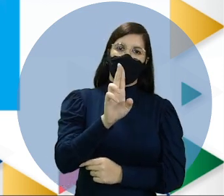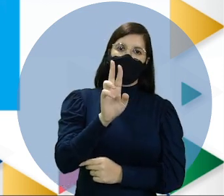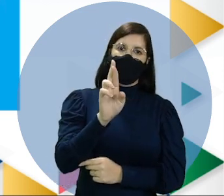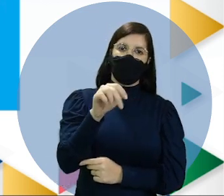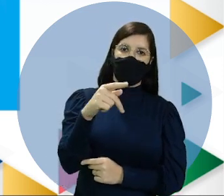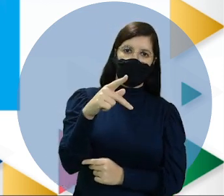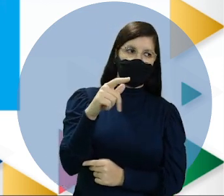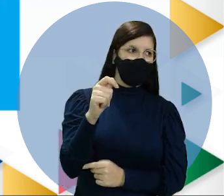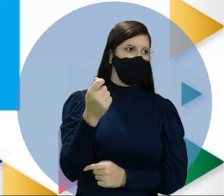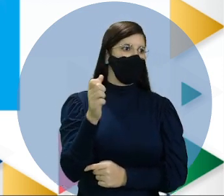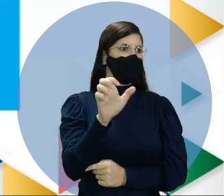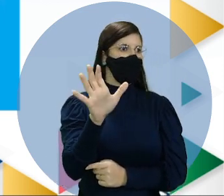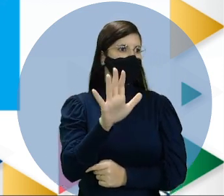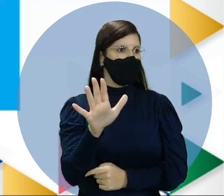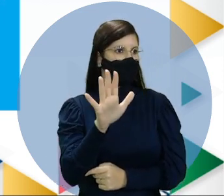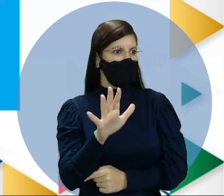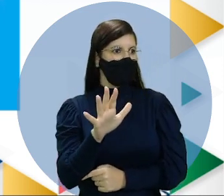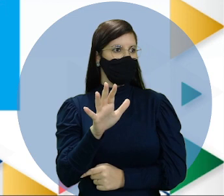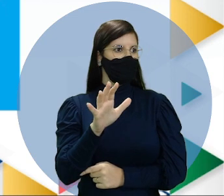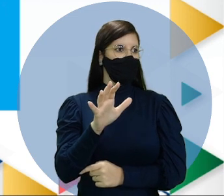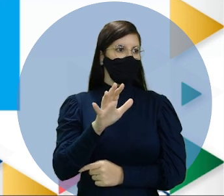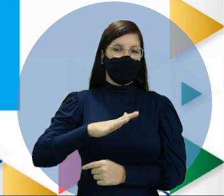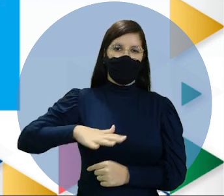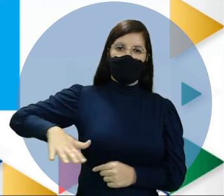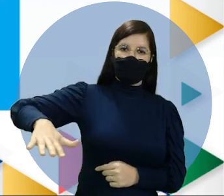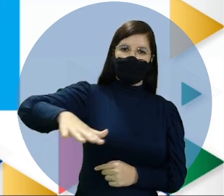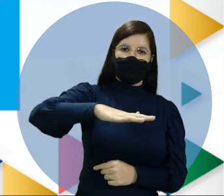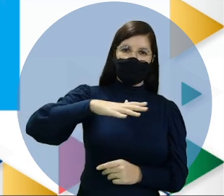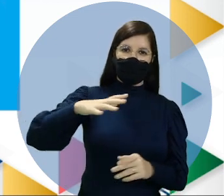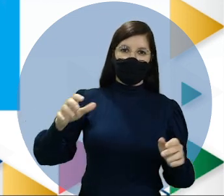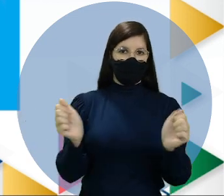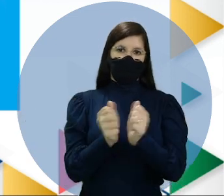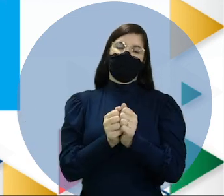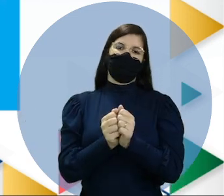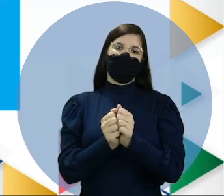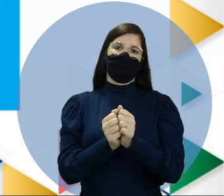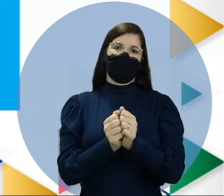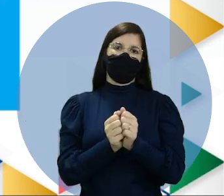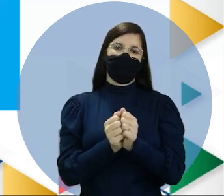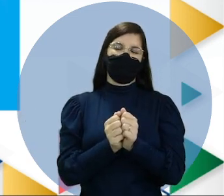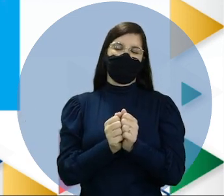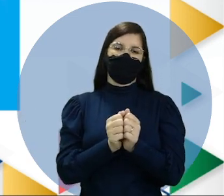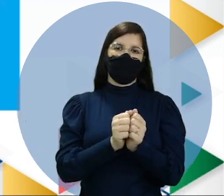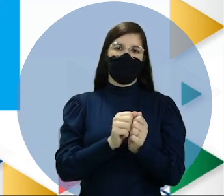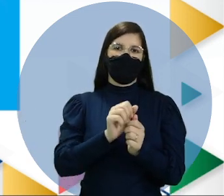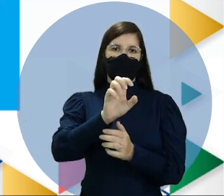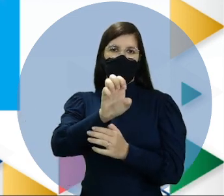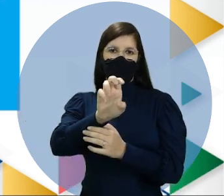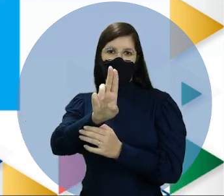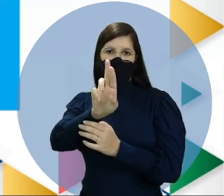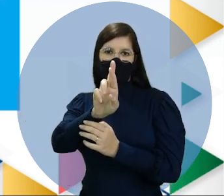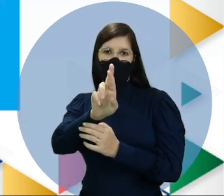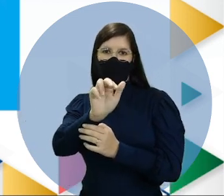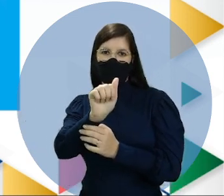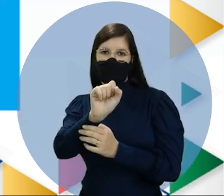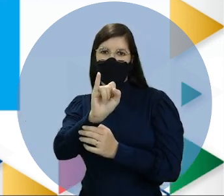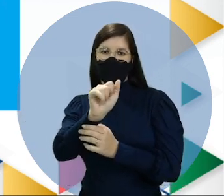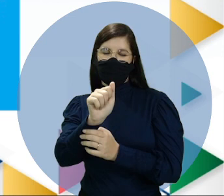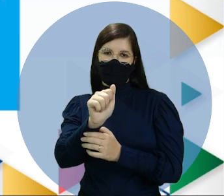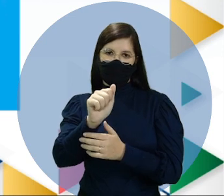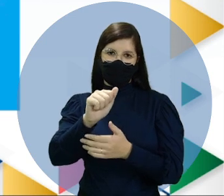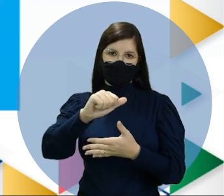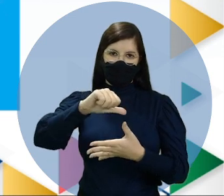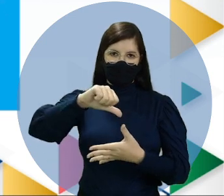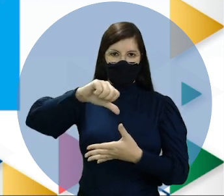não tem a Oceania, era uma coisa só, era Eurásia. Eu tenho América do